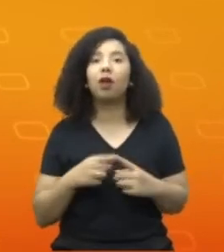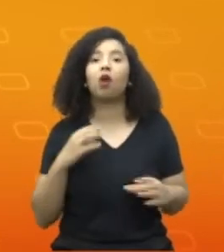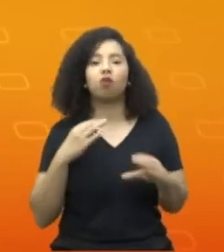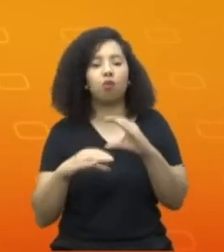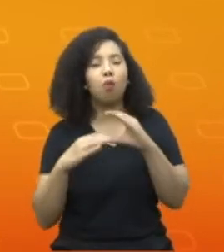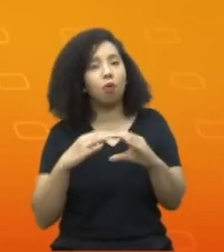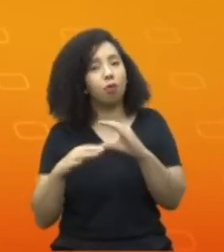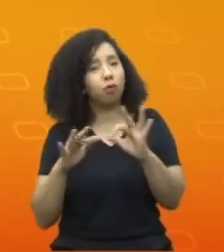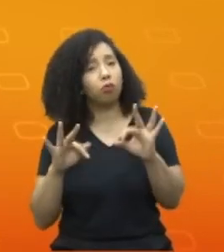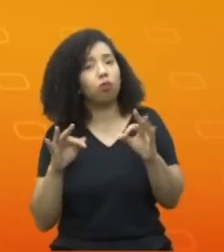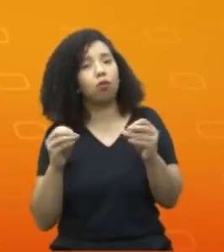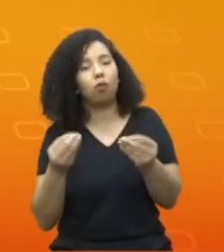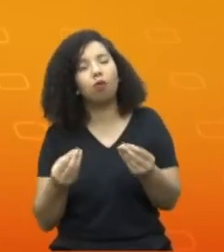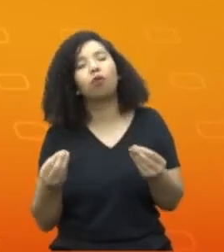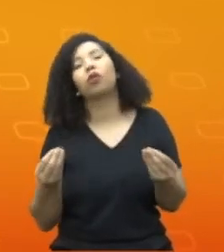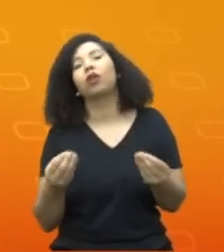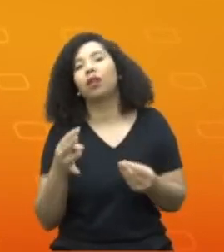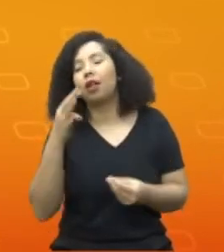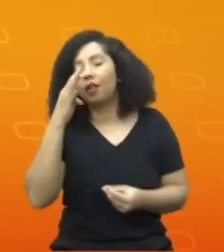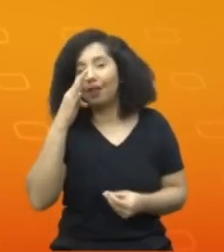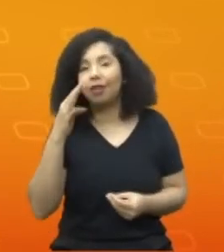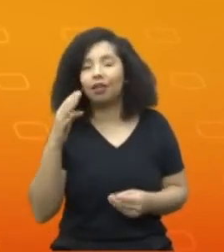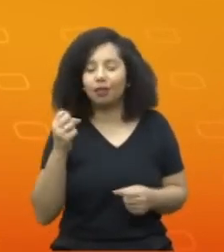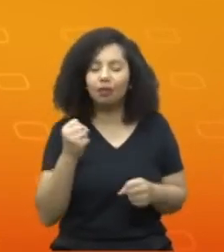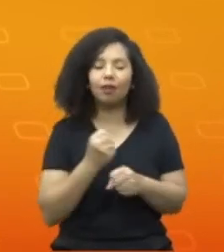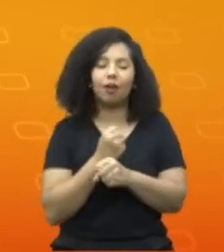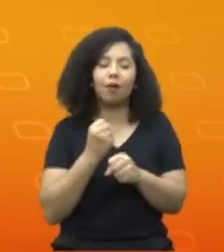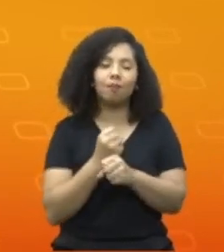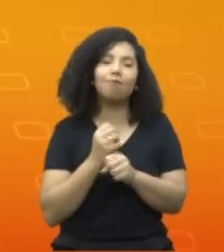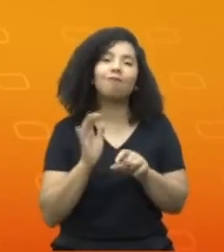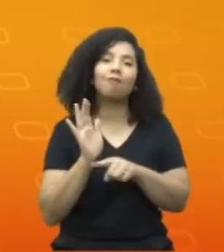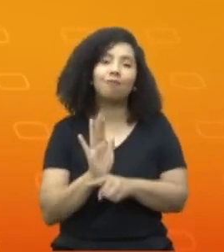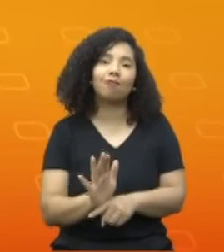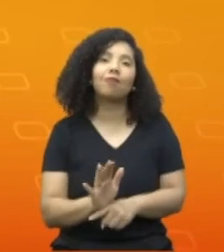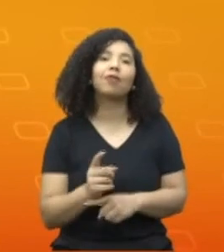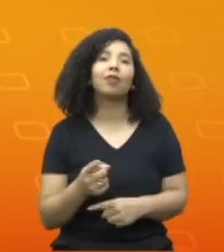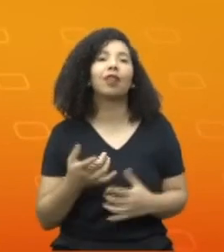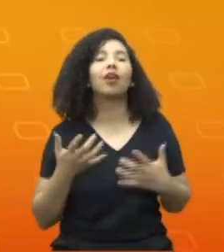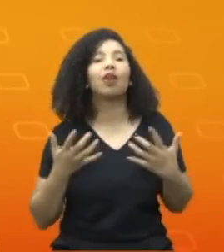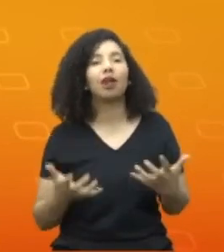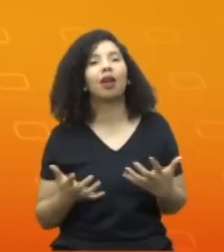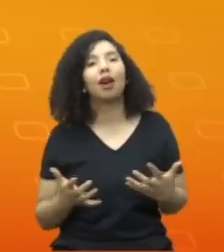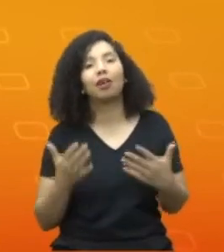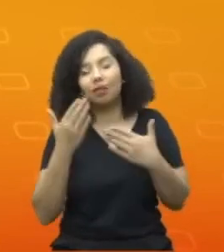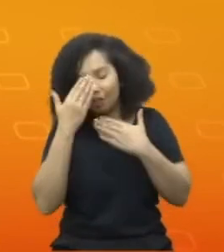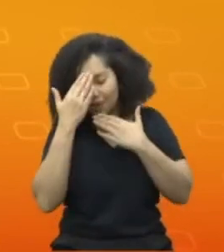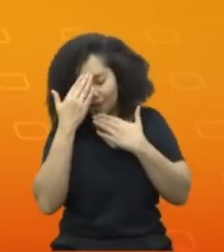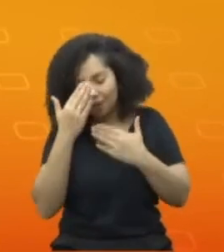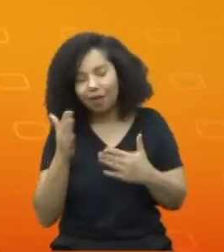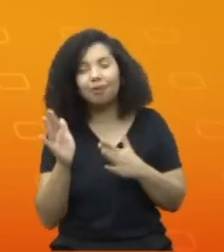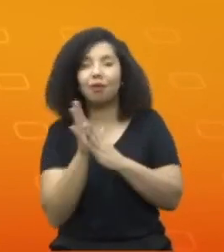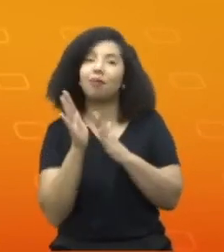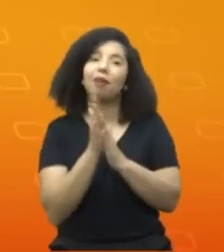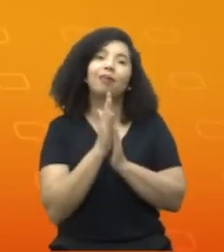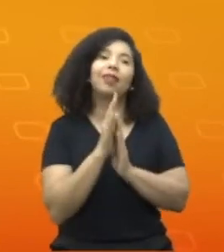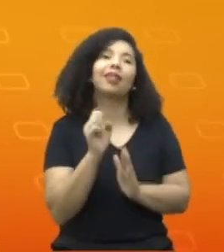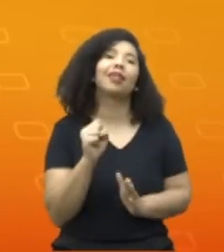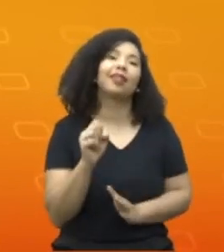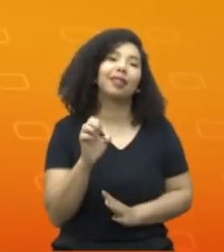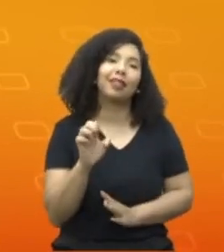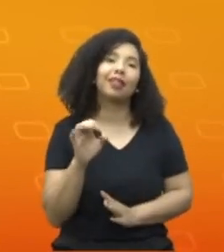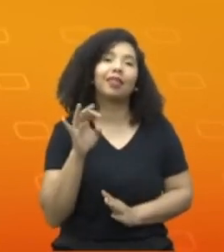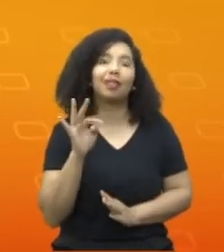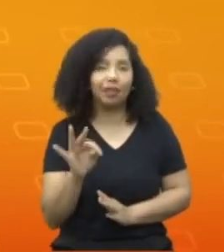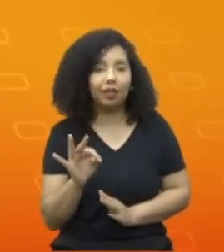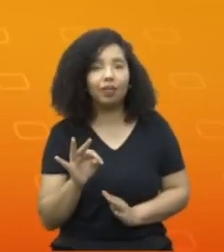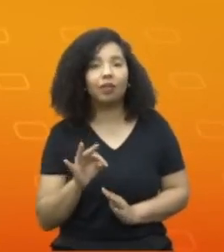e com todos os interessados que está permitindo construção e isso. É isso. Quero dar os parabéns à IA7 por essa iniciativa,